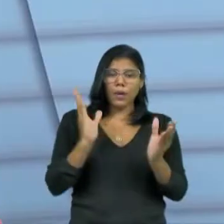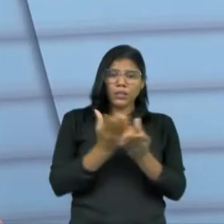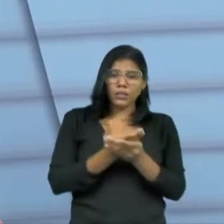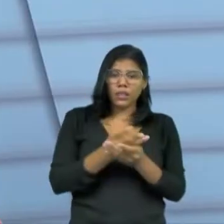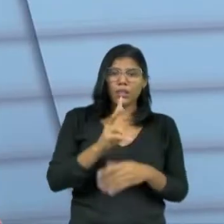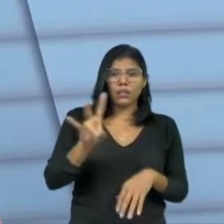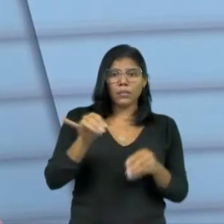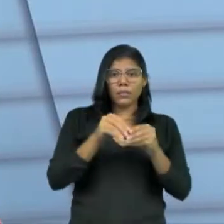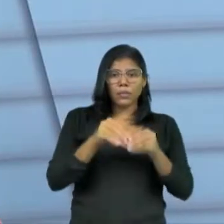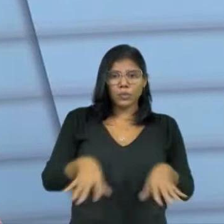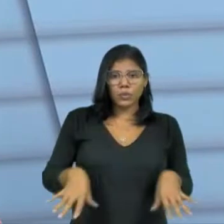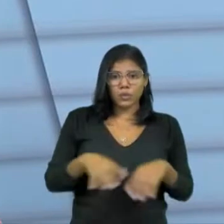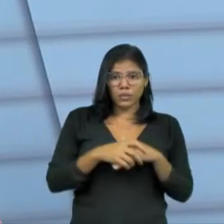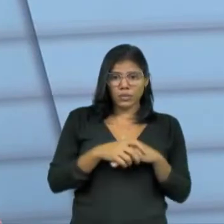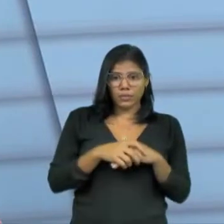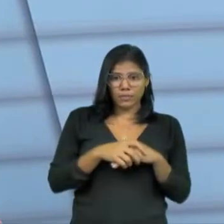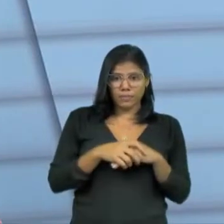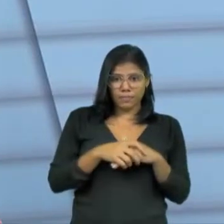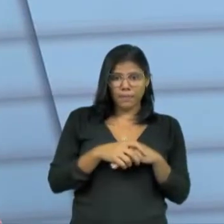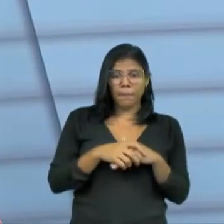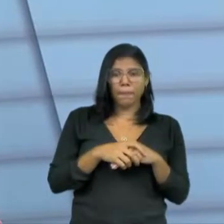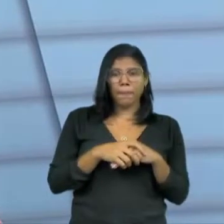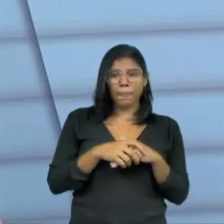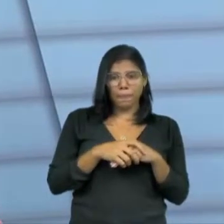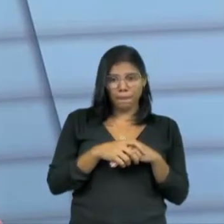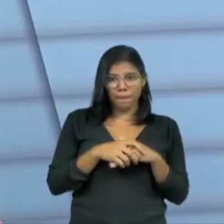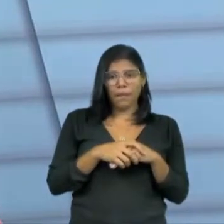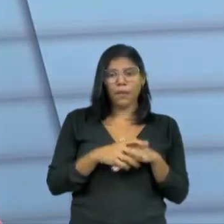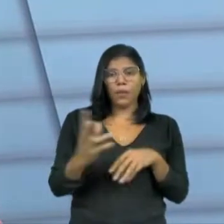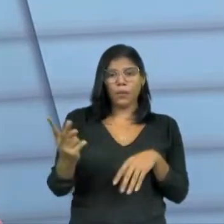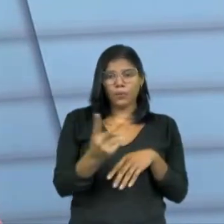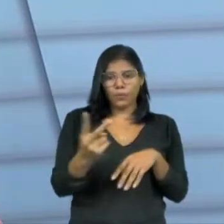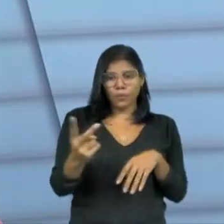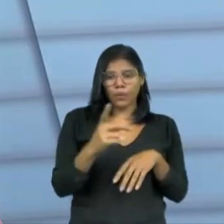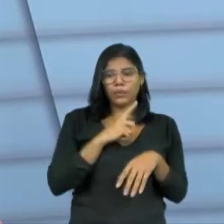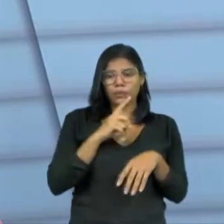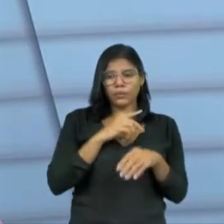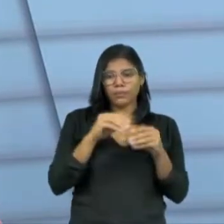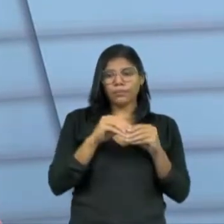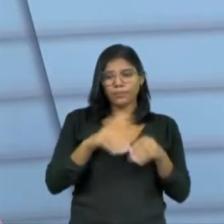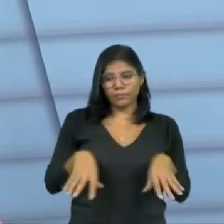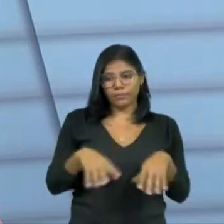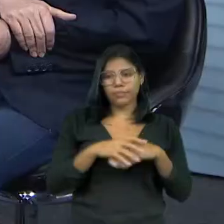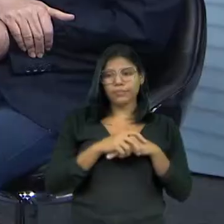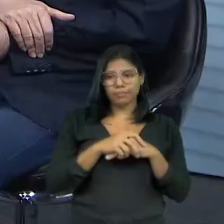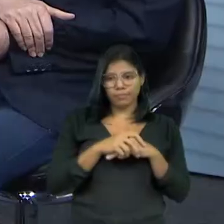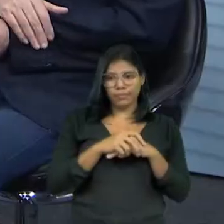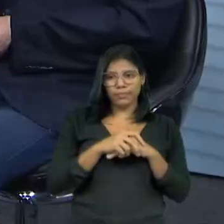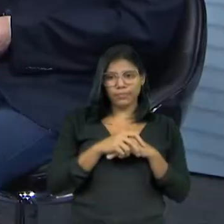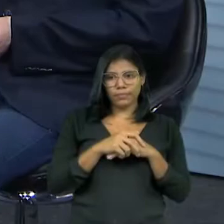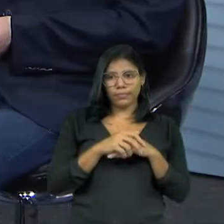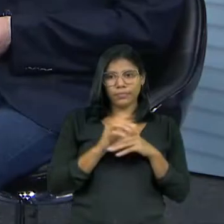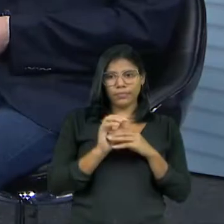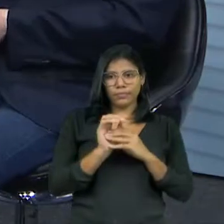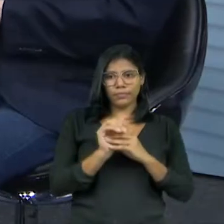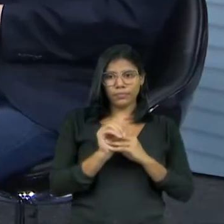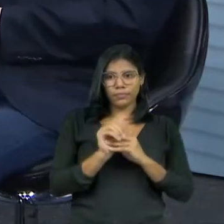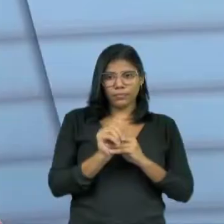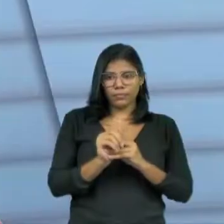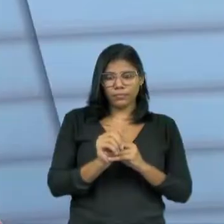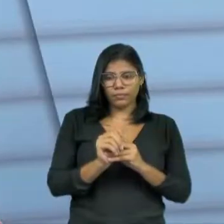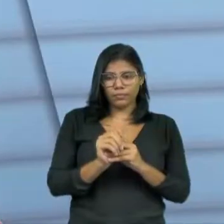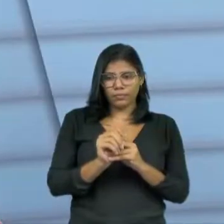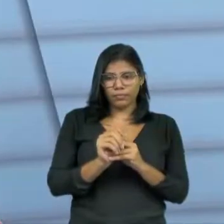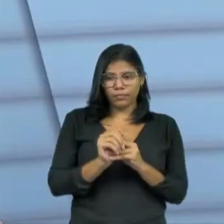o candidato a qual ele beneficiou, como ele, os dois respondem. O candidato também. O candidato também. Doutora Ana Carolina